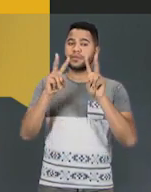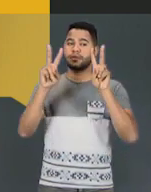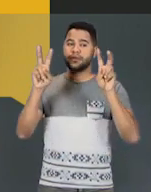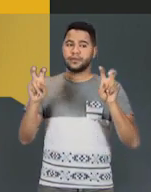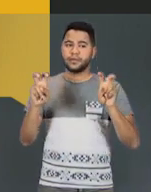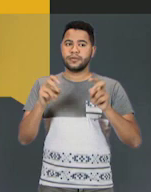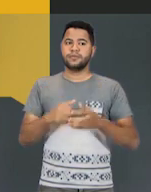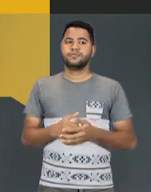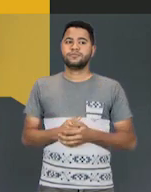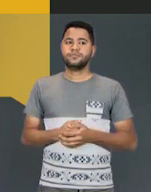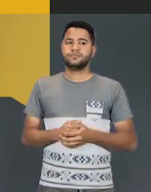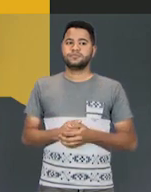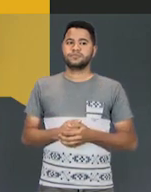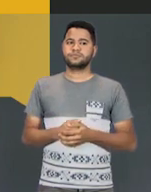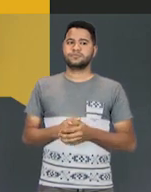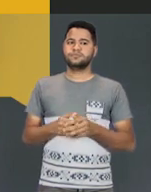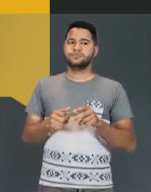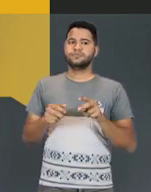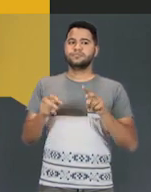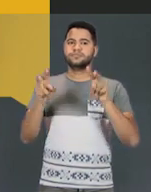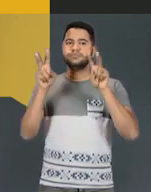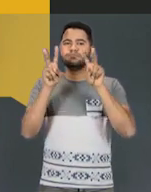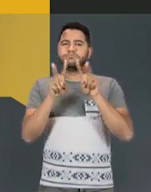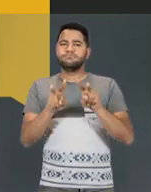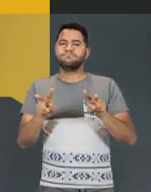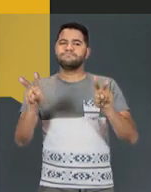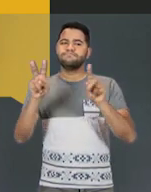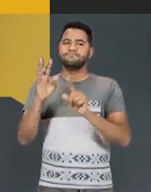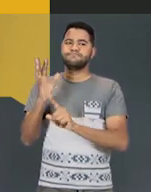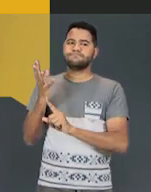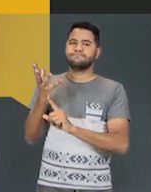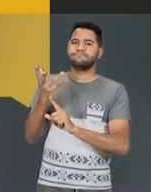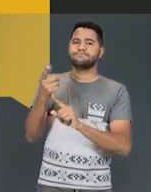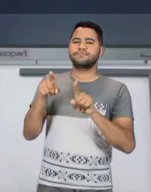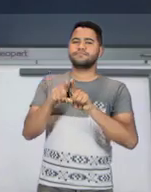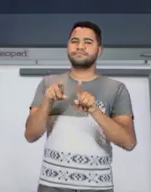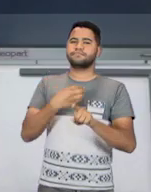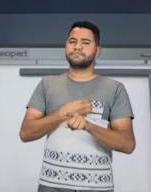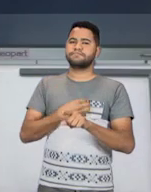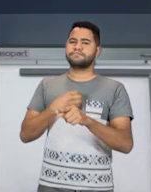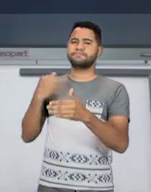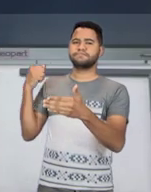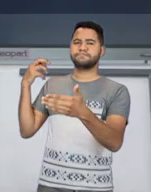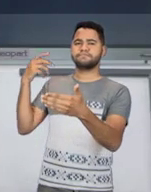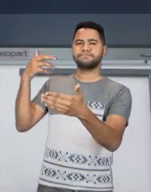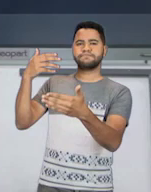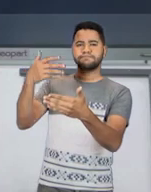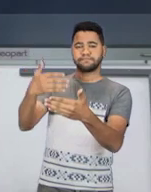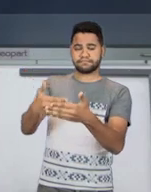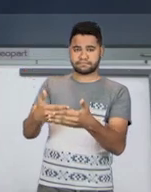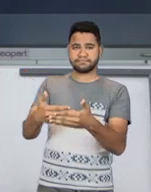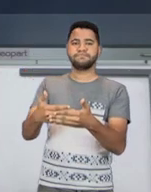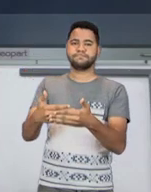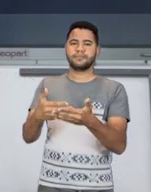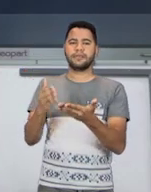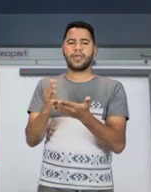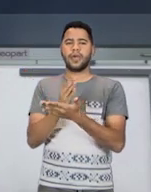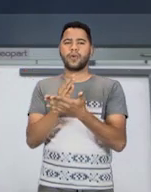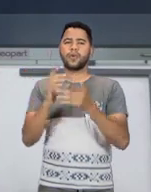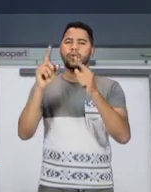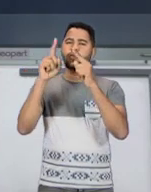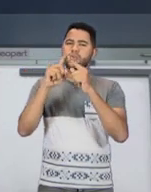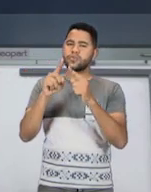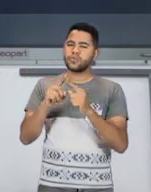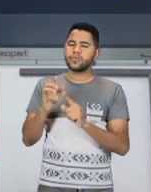Visual Arts and Biographies. Então, vamos falar um pouco sobre alguns tipos de